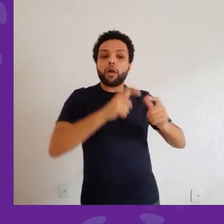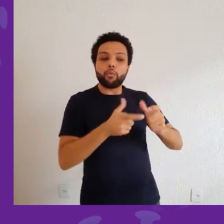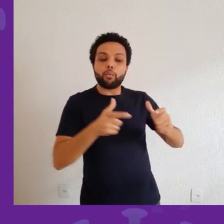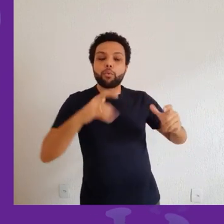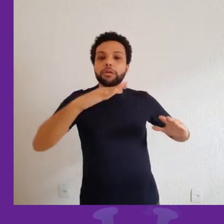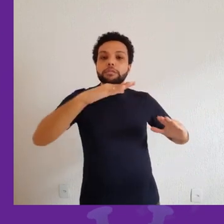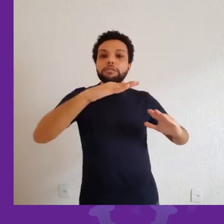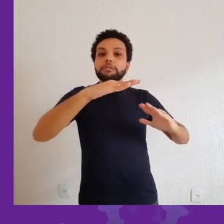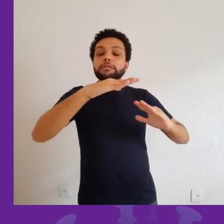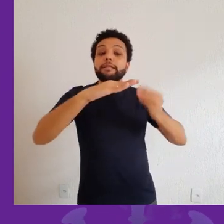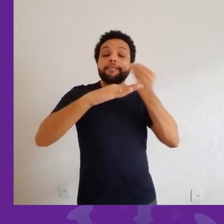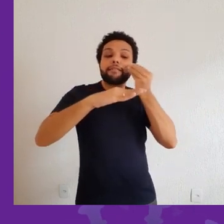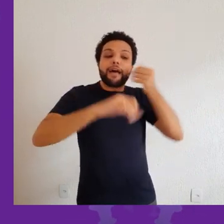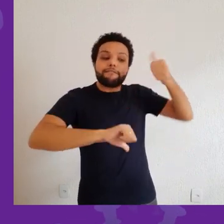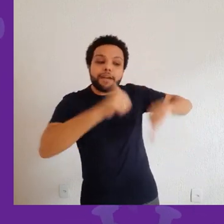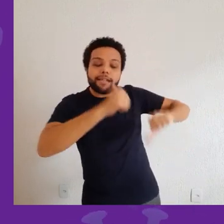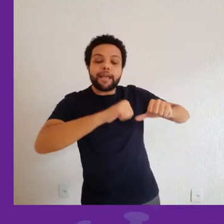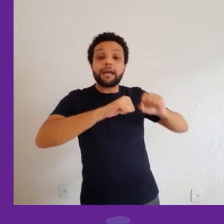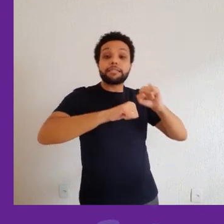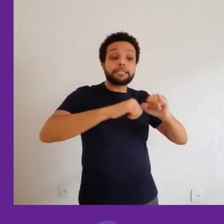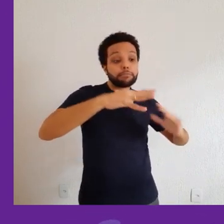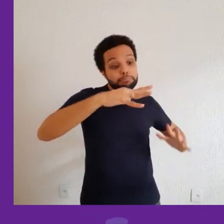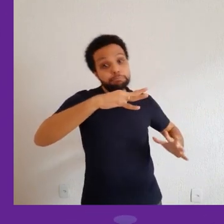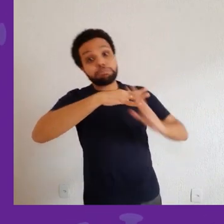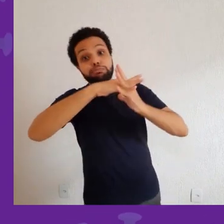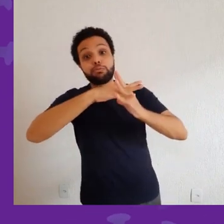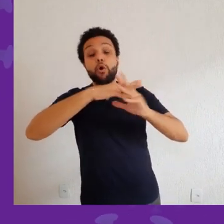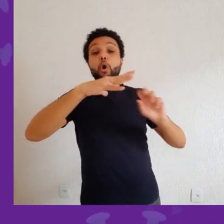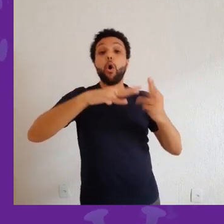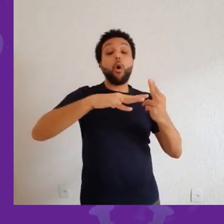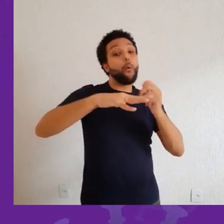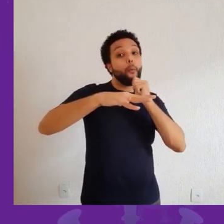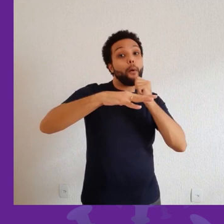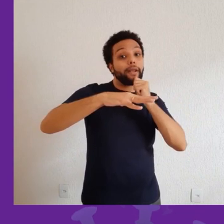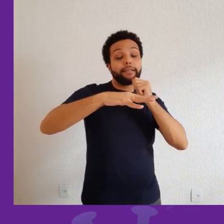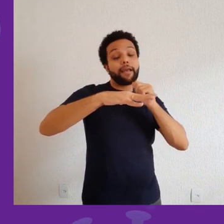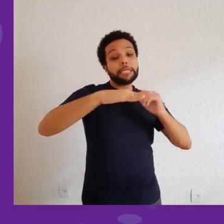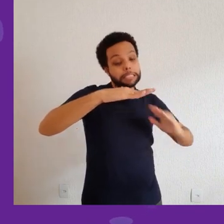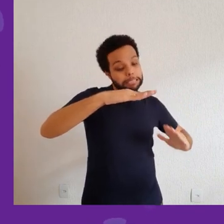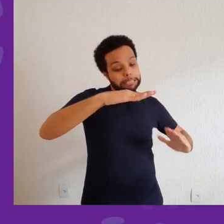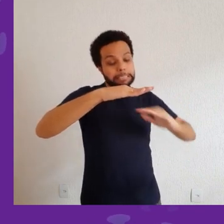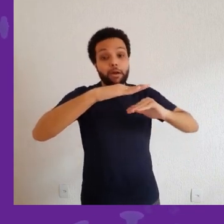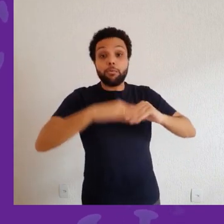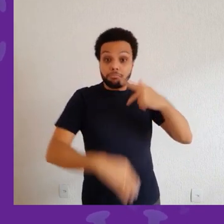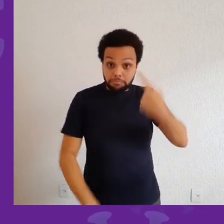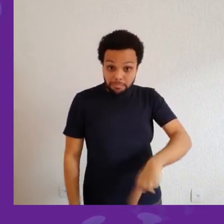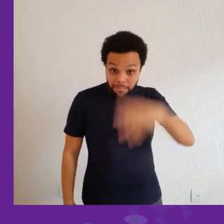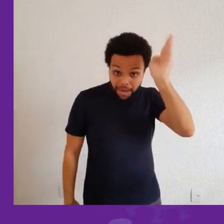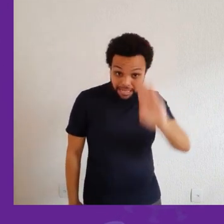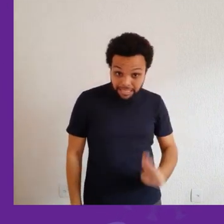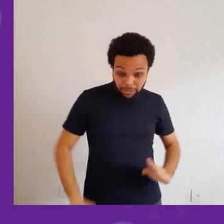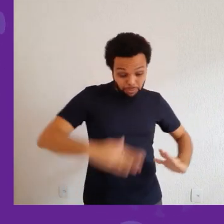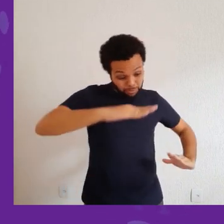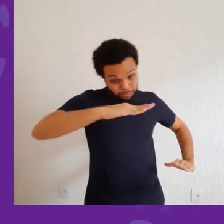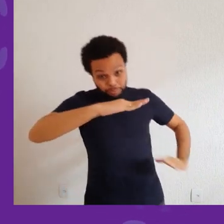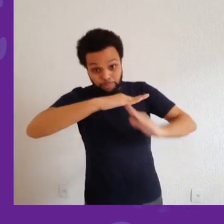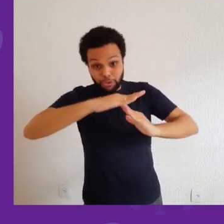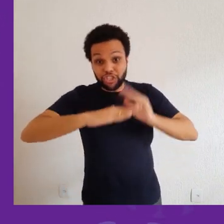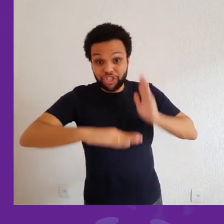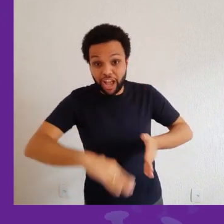avaliar se já está chegando o pico ou não. Então, no nosso caso do Brasil, uma coisa é certa, nós ainda não chegamos no pico.